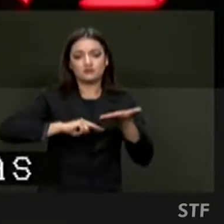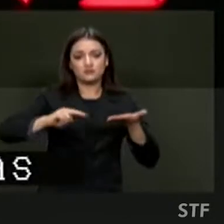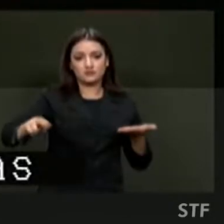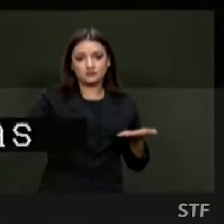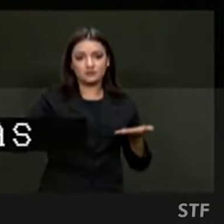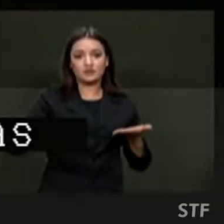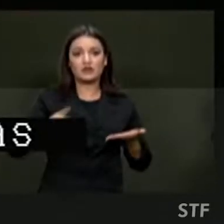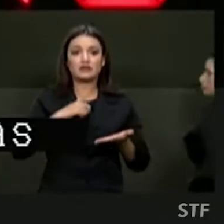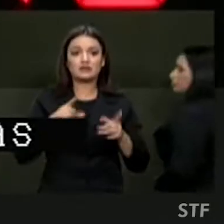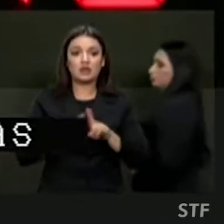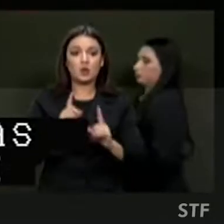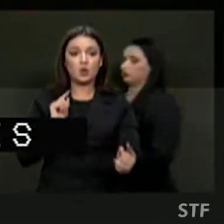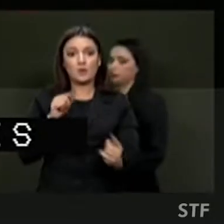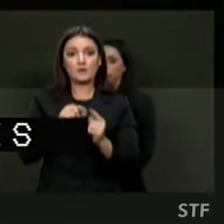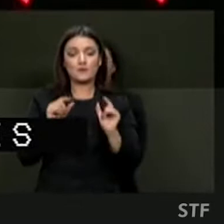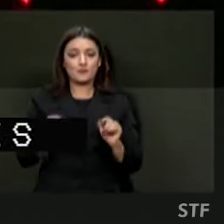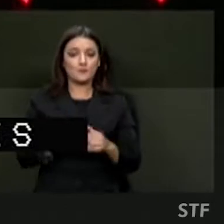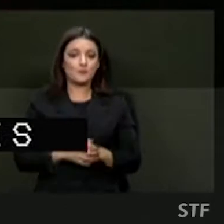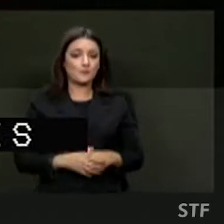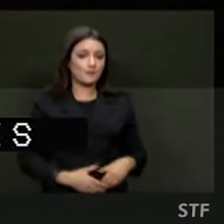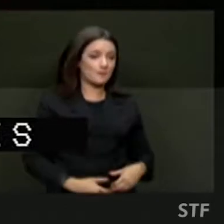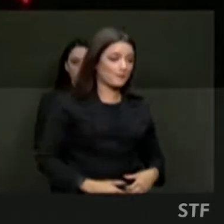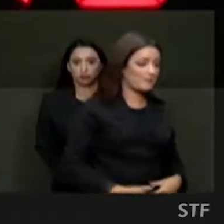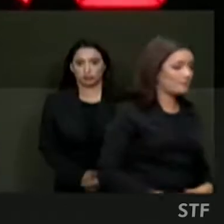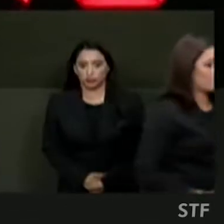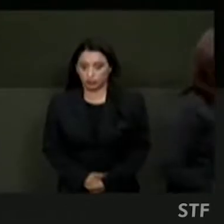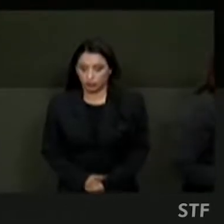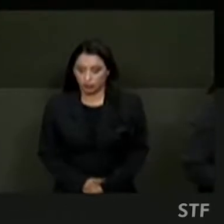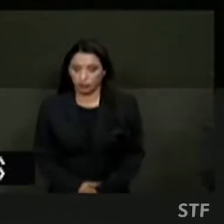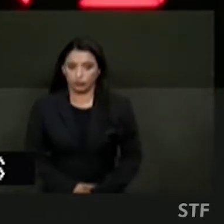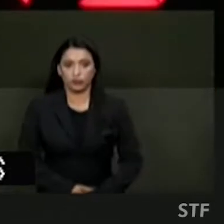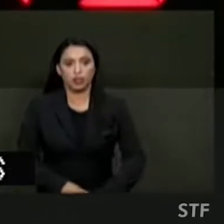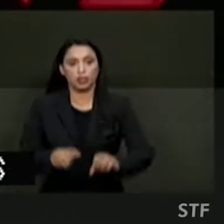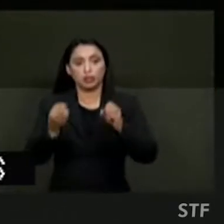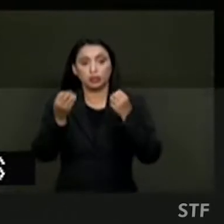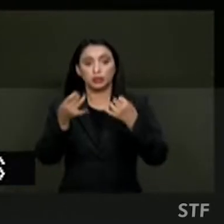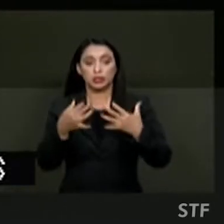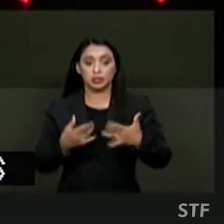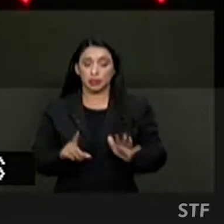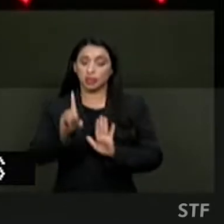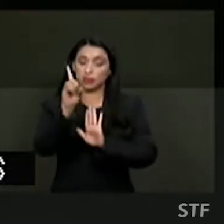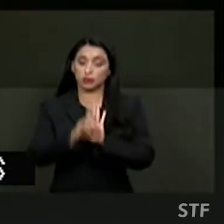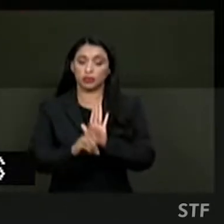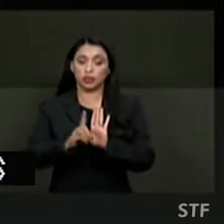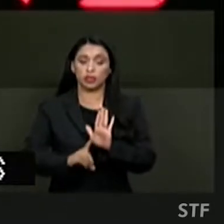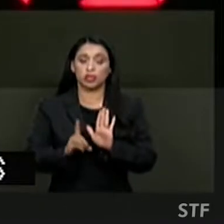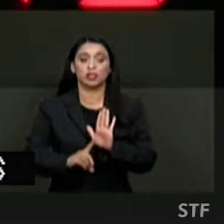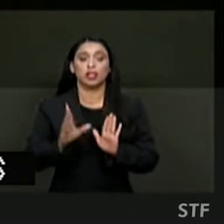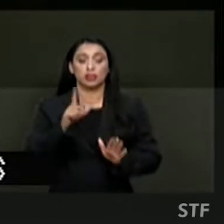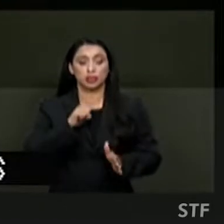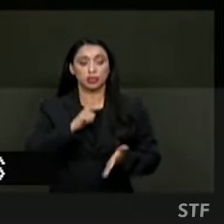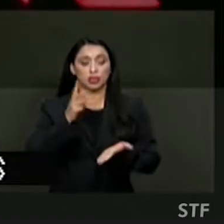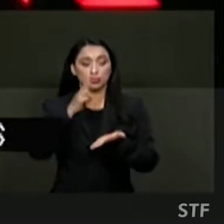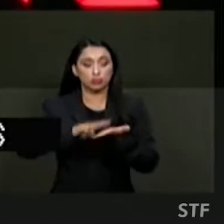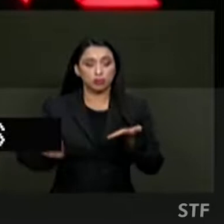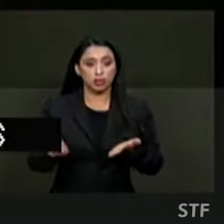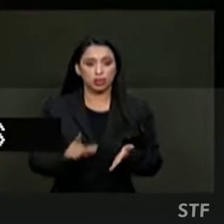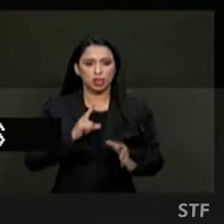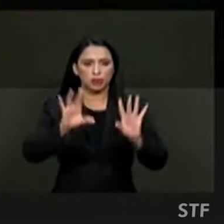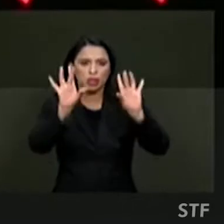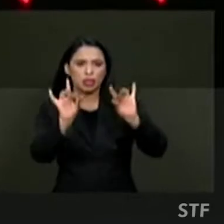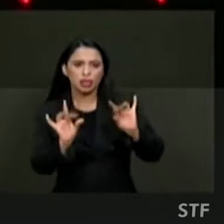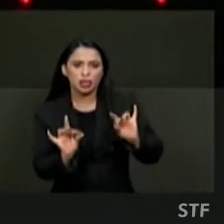Pretendem ser uma extensão e uma explicação dos direitos previstos no tratado, preenchendo os direitos abstratos com significado detalhado.